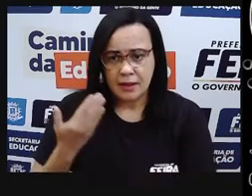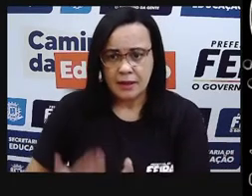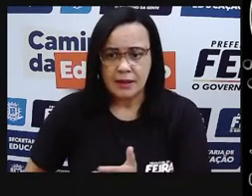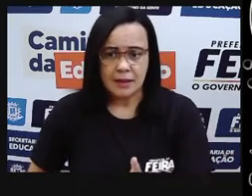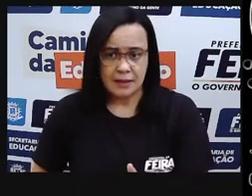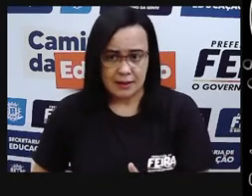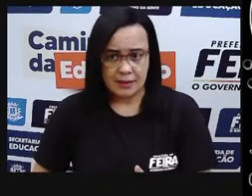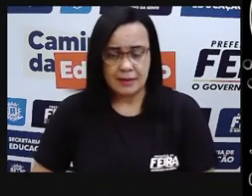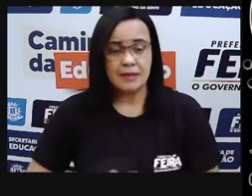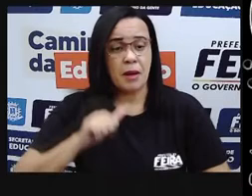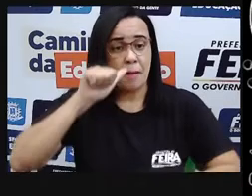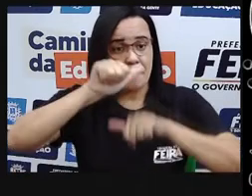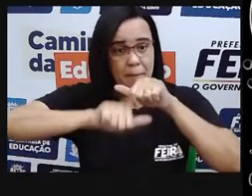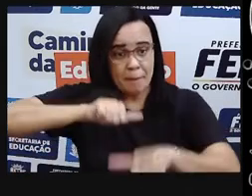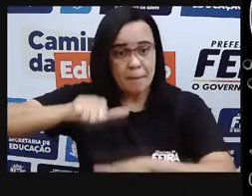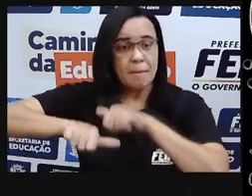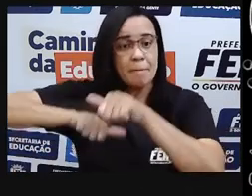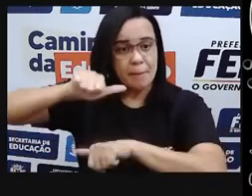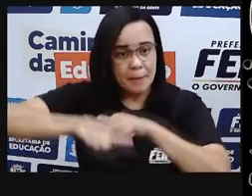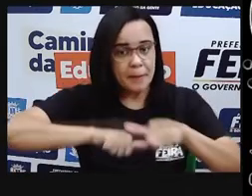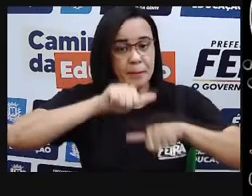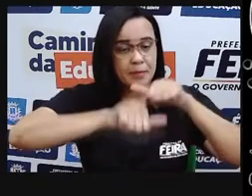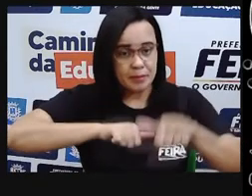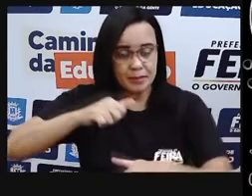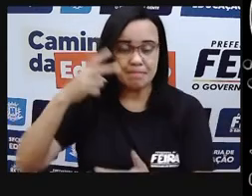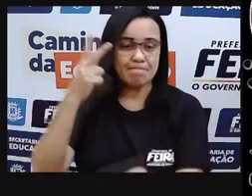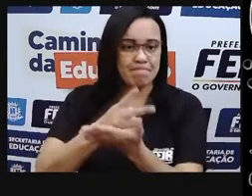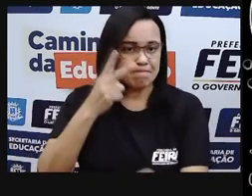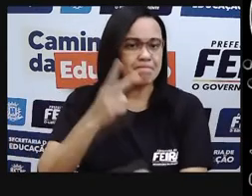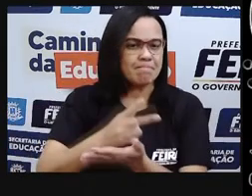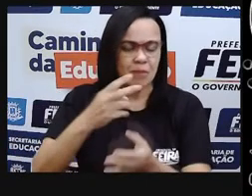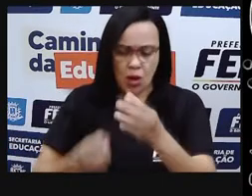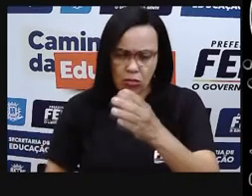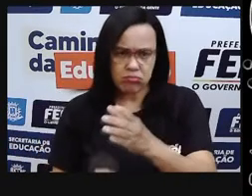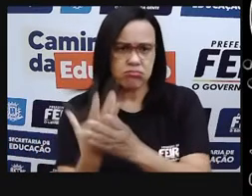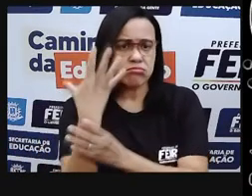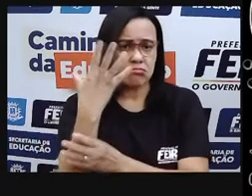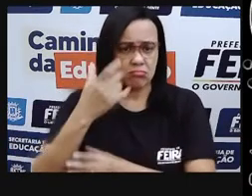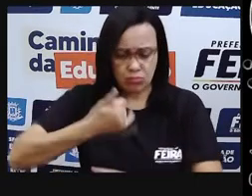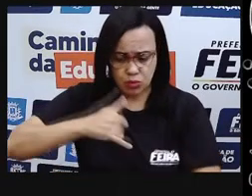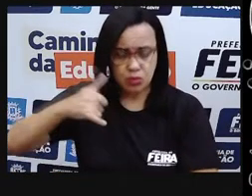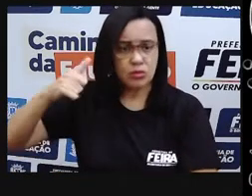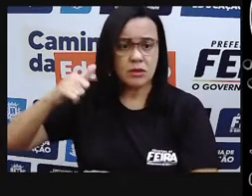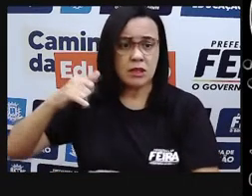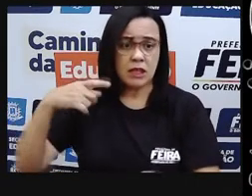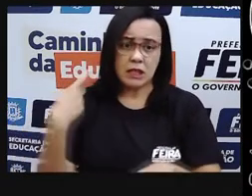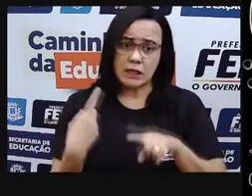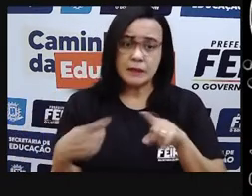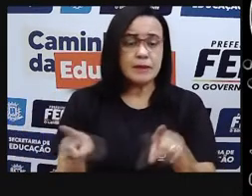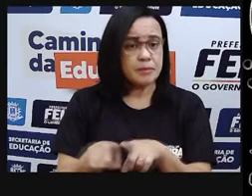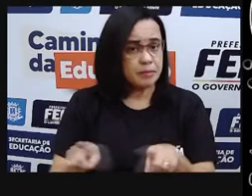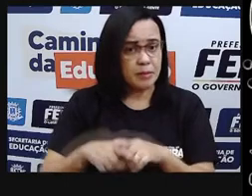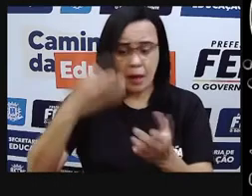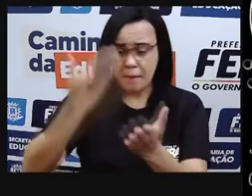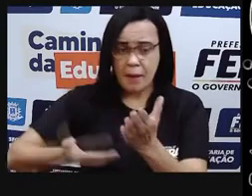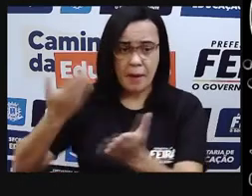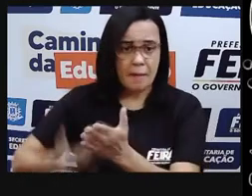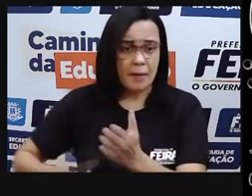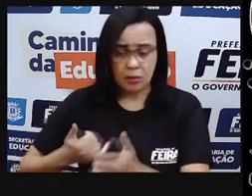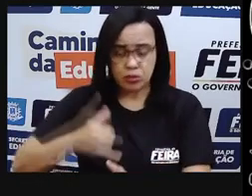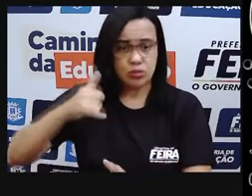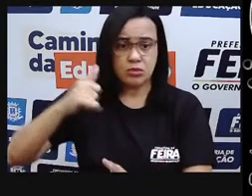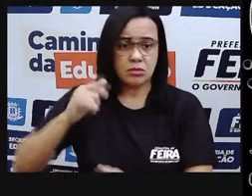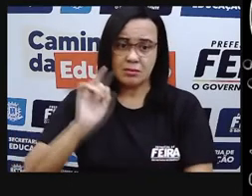Ela se transforma. Então, a gente não cria energia. E também a gente não perde energia. O que que acontece?